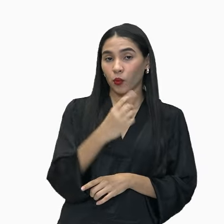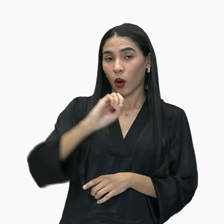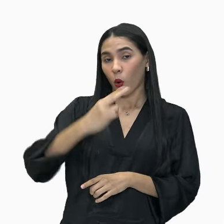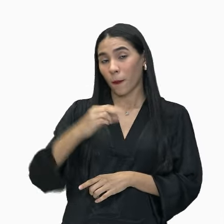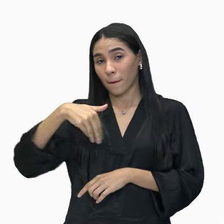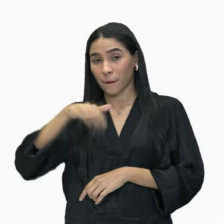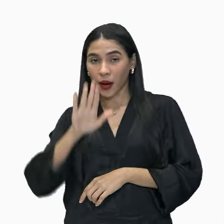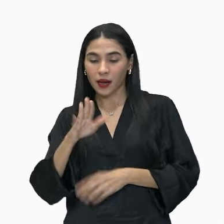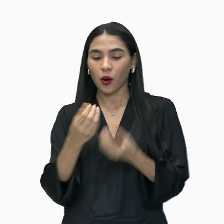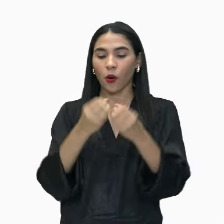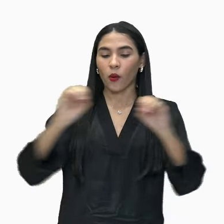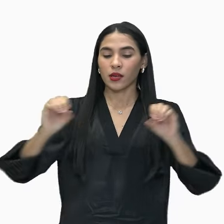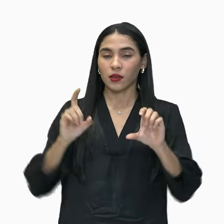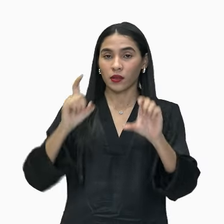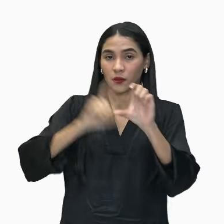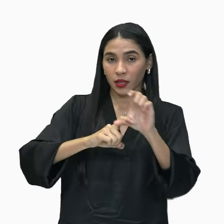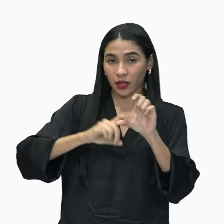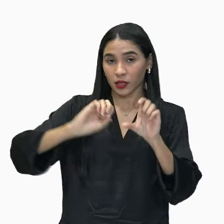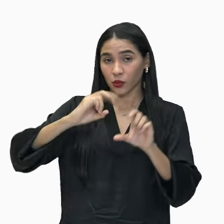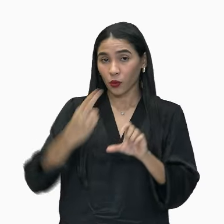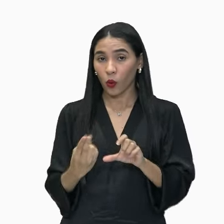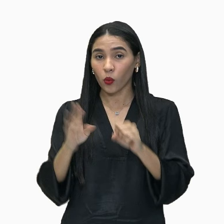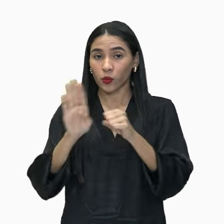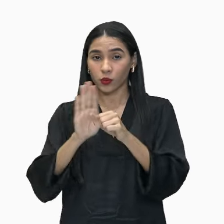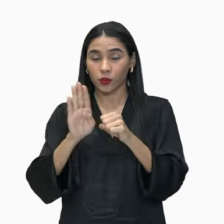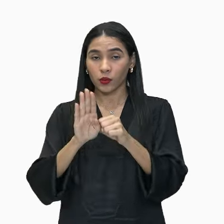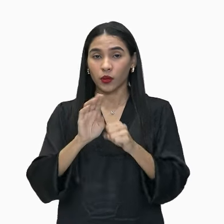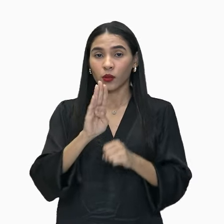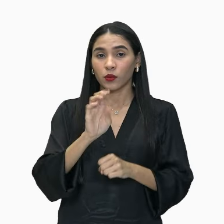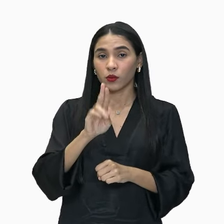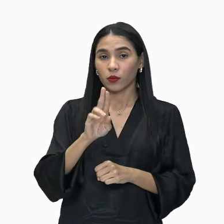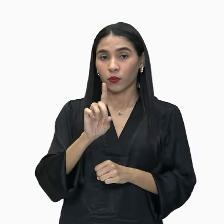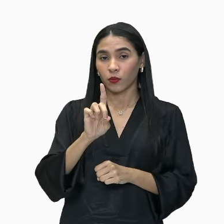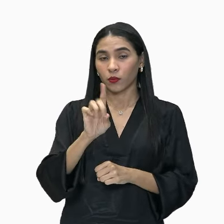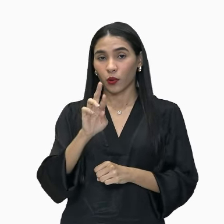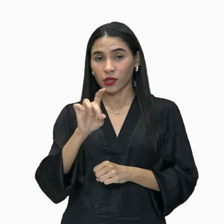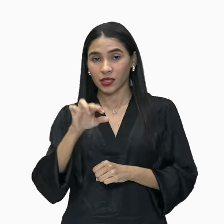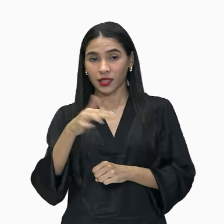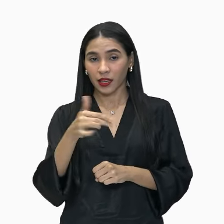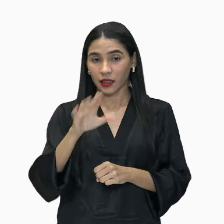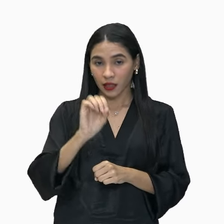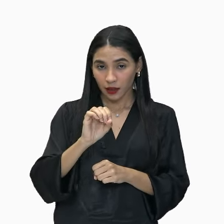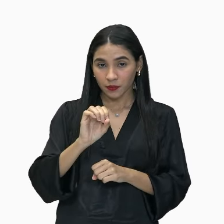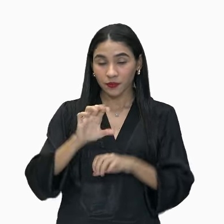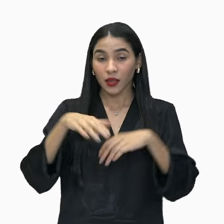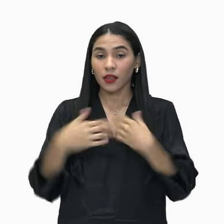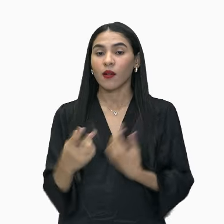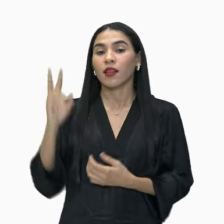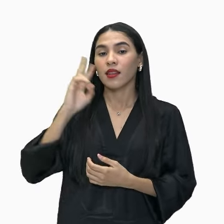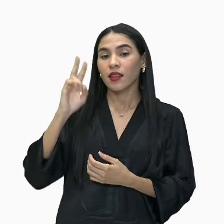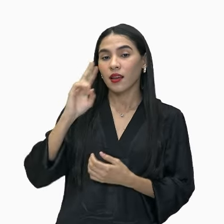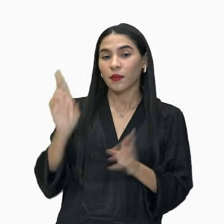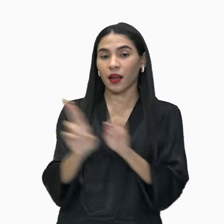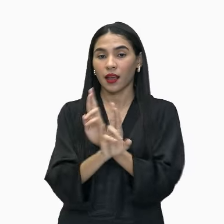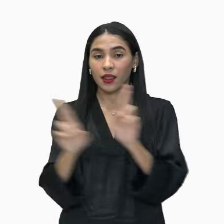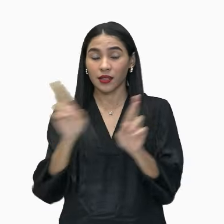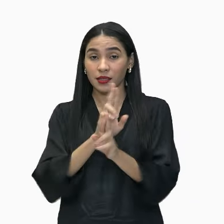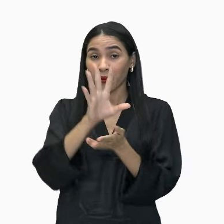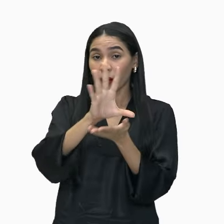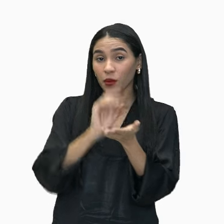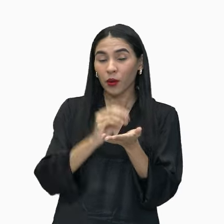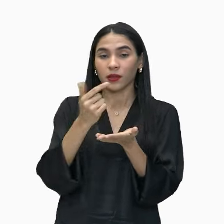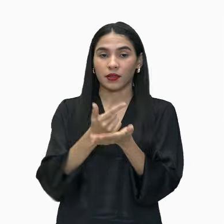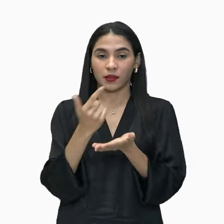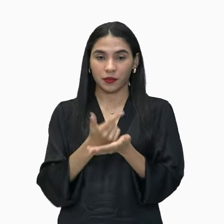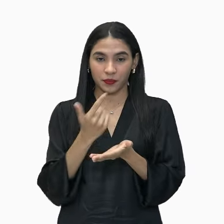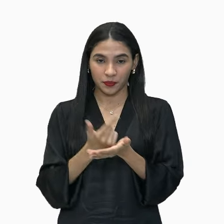orações dependentes ou subordinadas. Então, vai ter uma oração que é subordinada. Lembrem dessa relação. Anotem no caderno